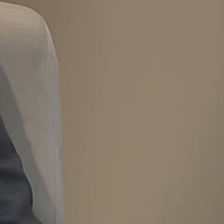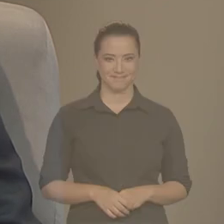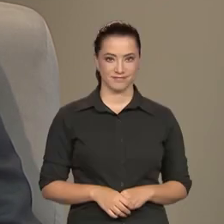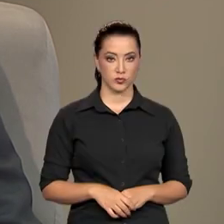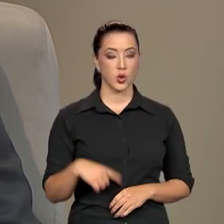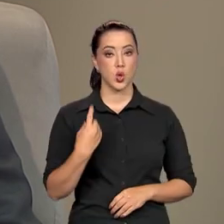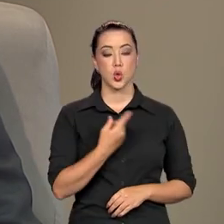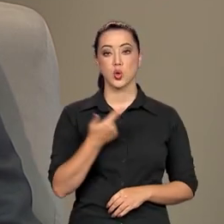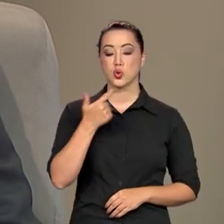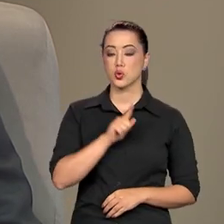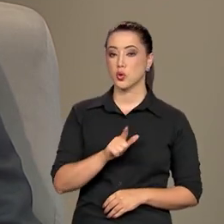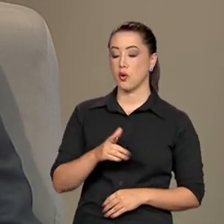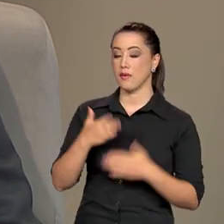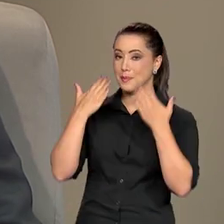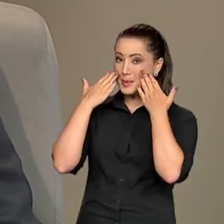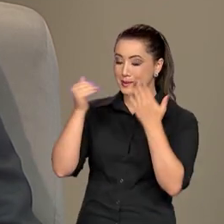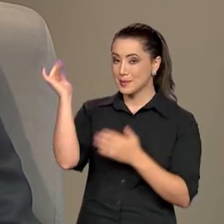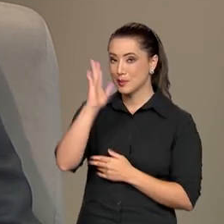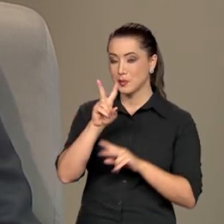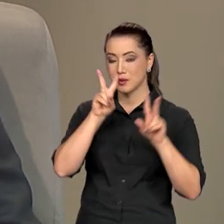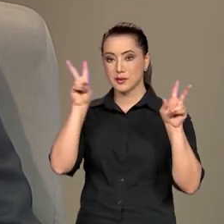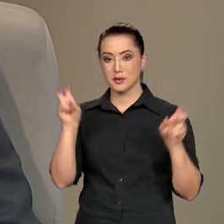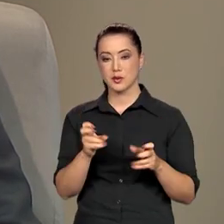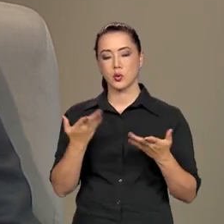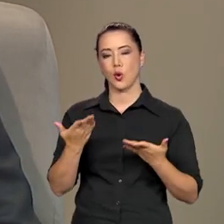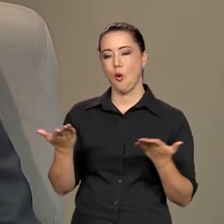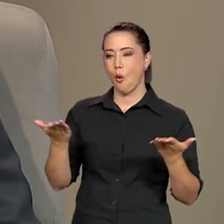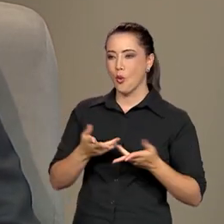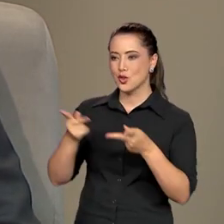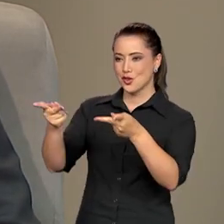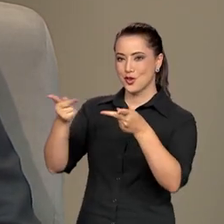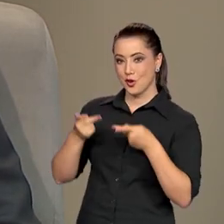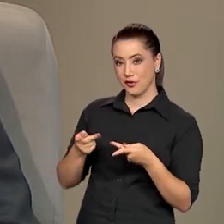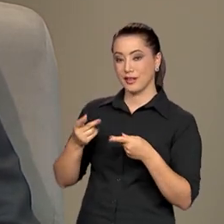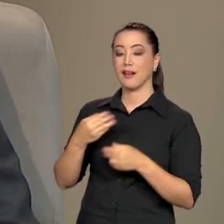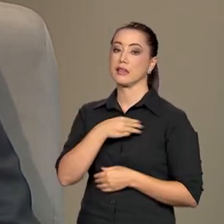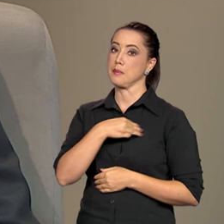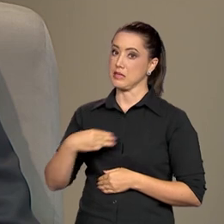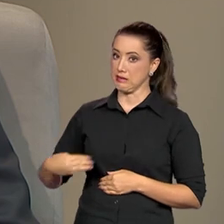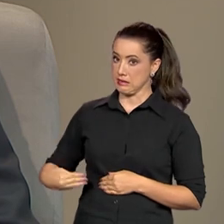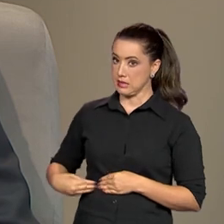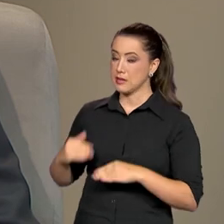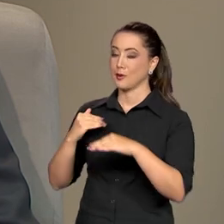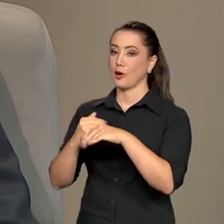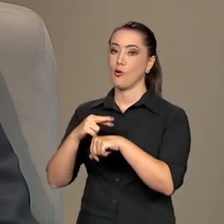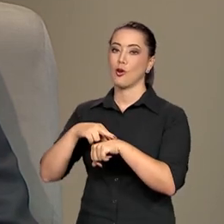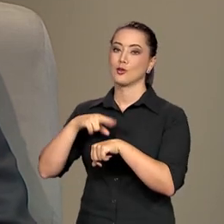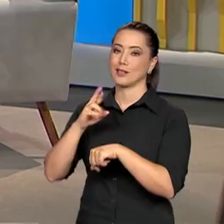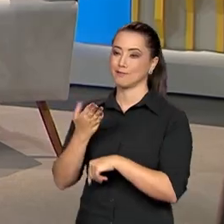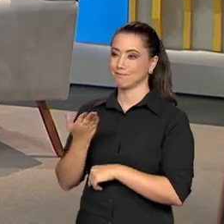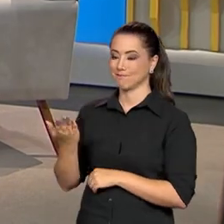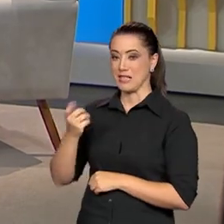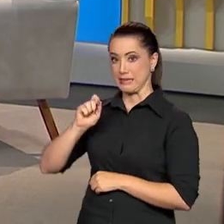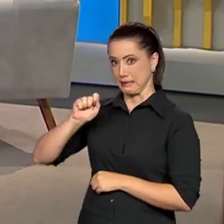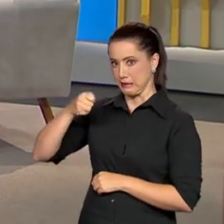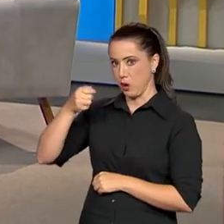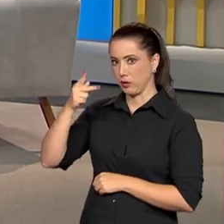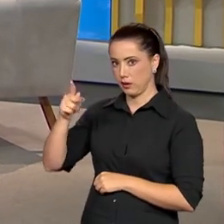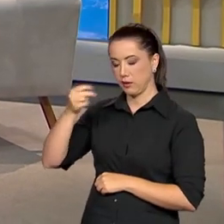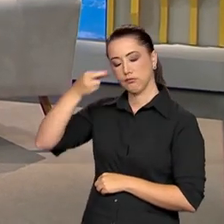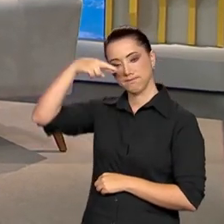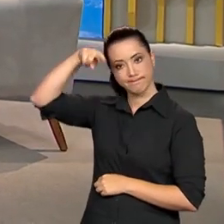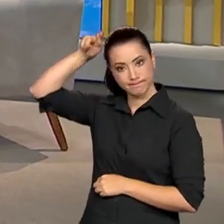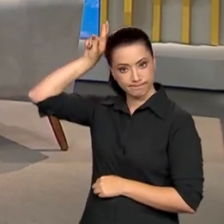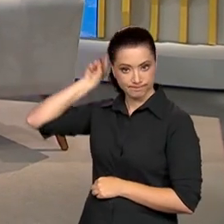Estamos de volta com o Brasil em Pauta. A entrevistada é a ministra da Igualdade Racial, Aniele Franco. Ministra, deixei aquela